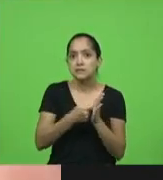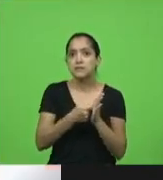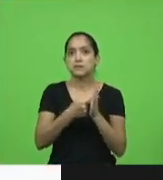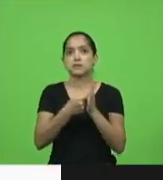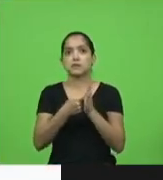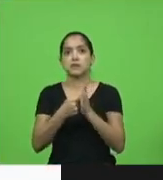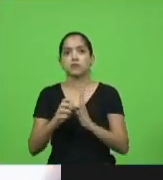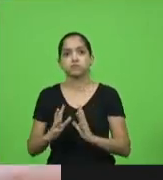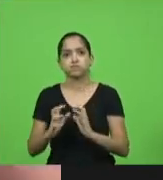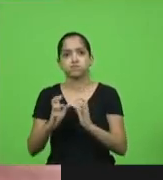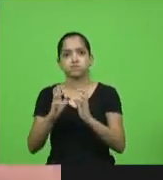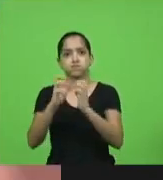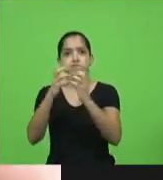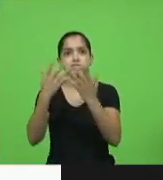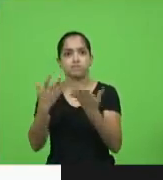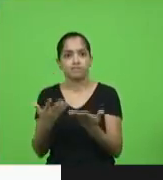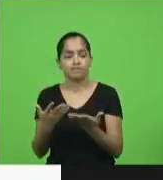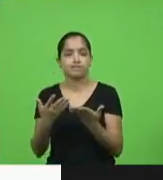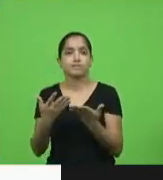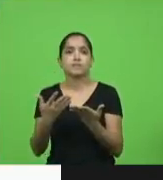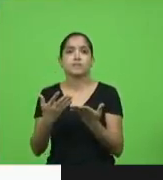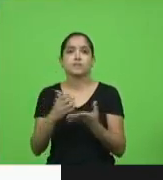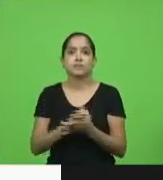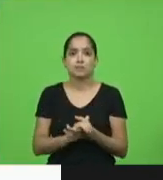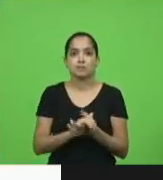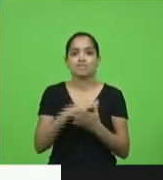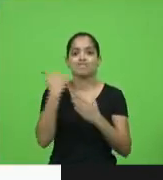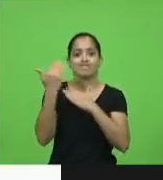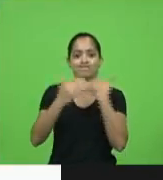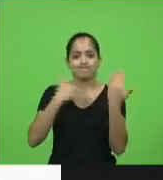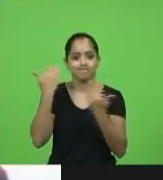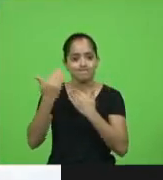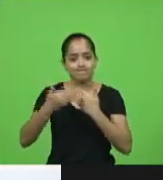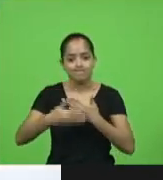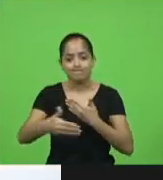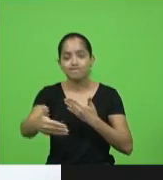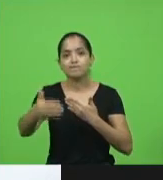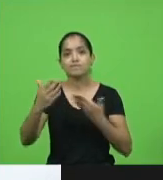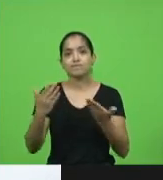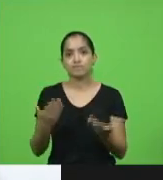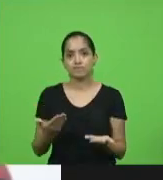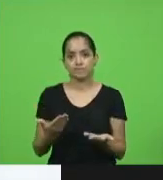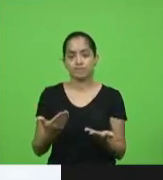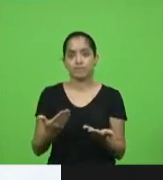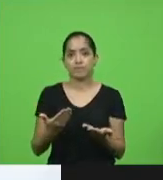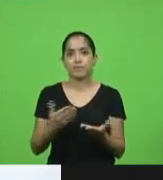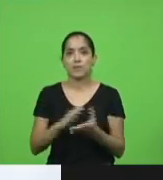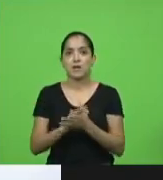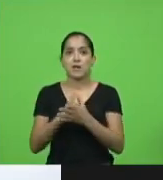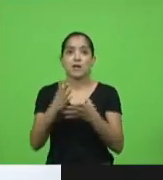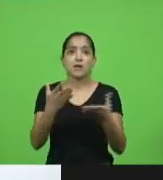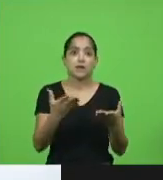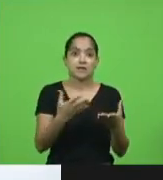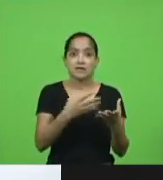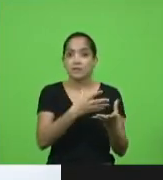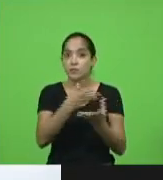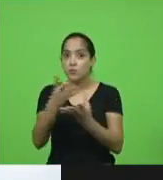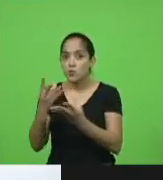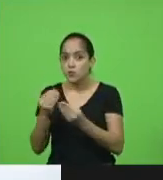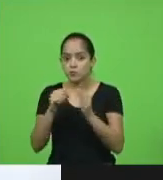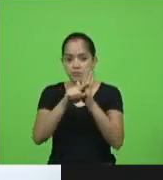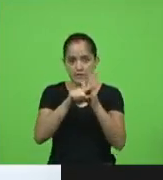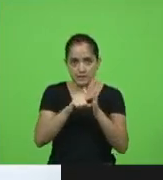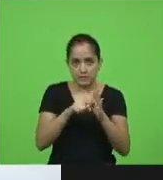lutando para que mais pessoas morram. é uma conta que vários pesquisadores